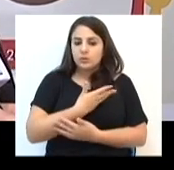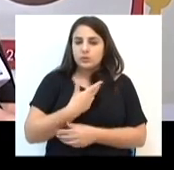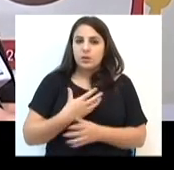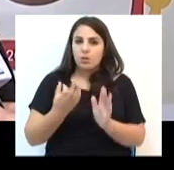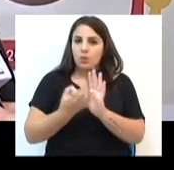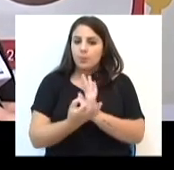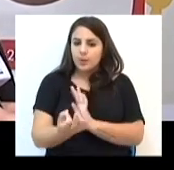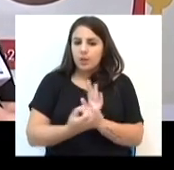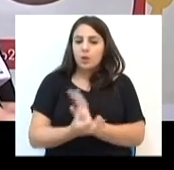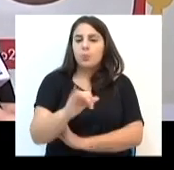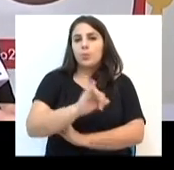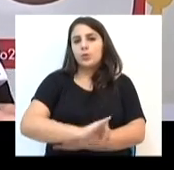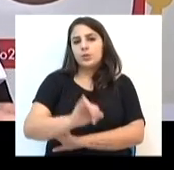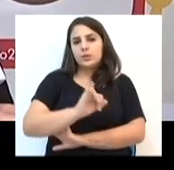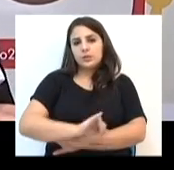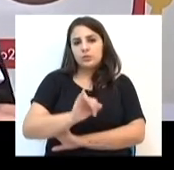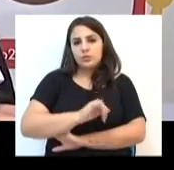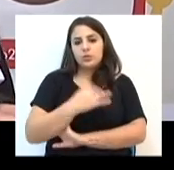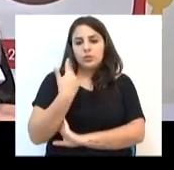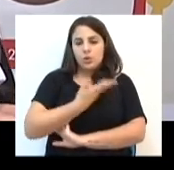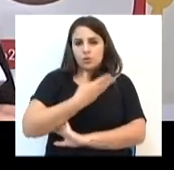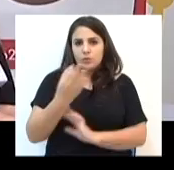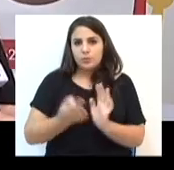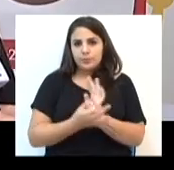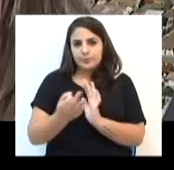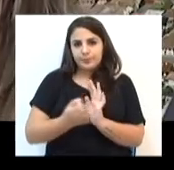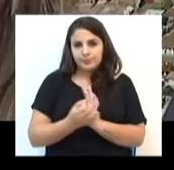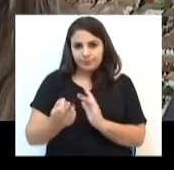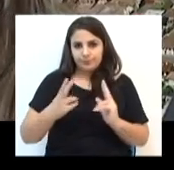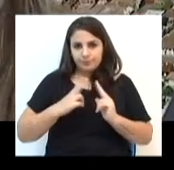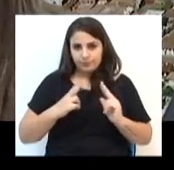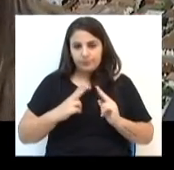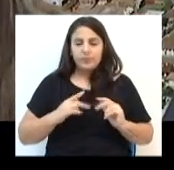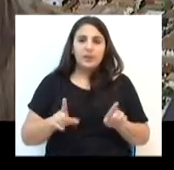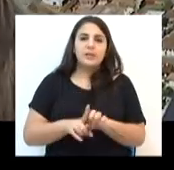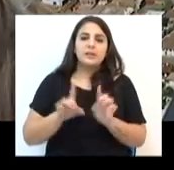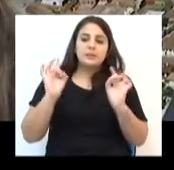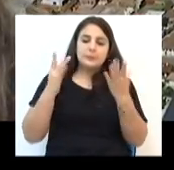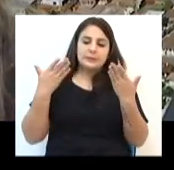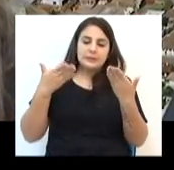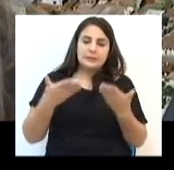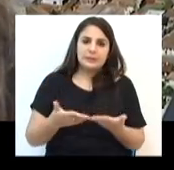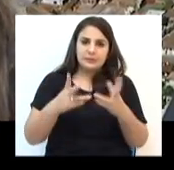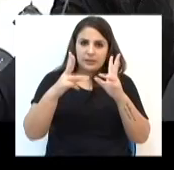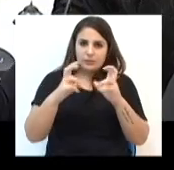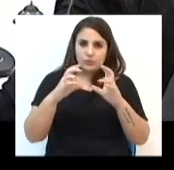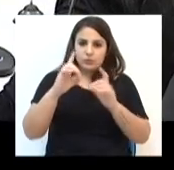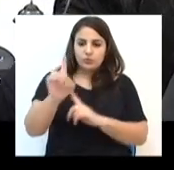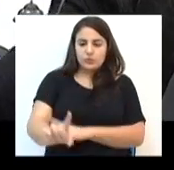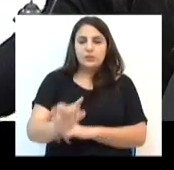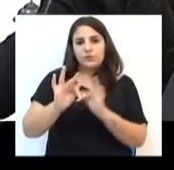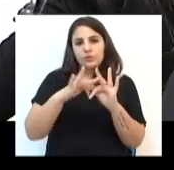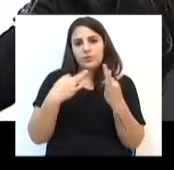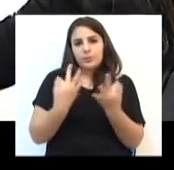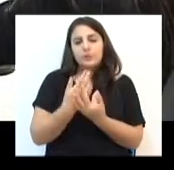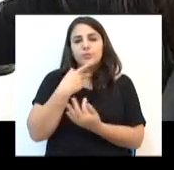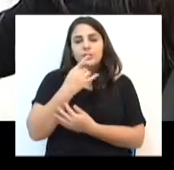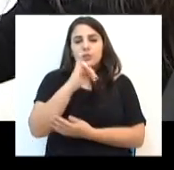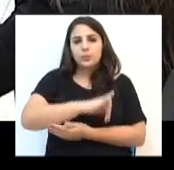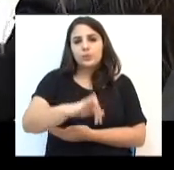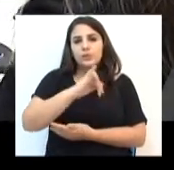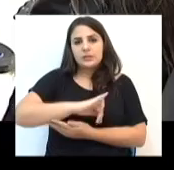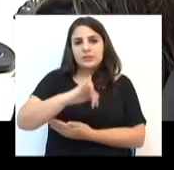opinião, repito, porque isso é importante, né? Da nossa opinião pessoal. A especialista em direito de família também falou sobre a